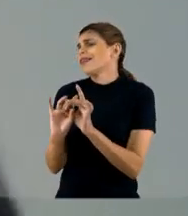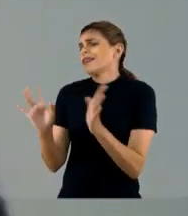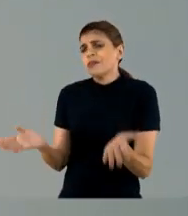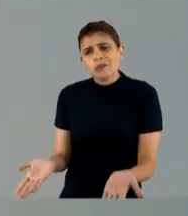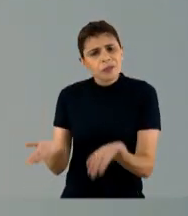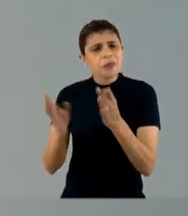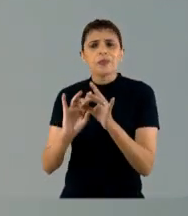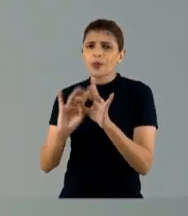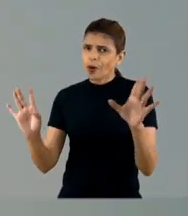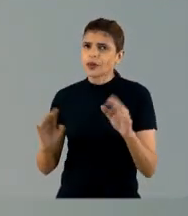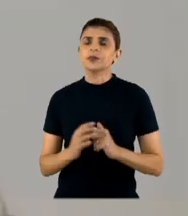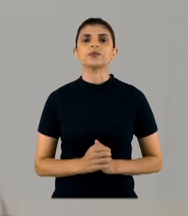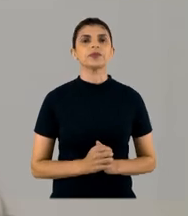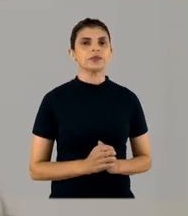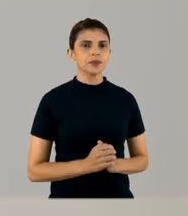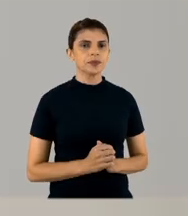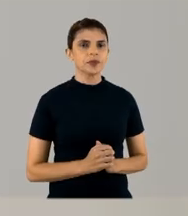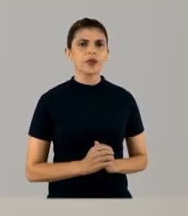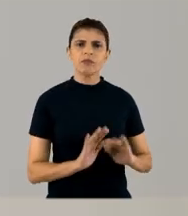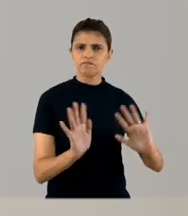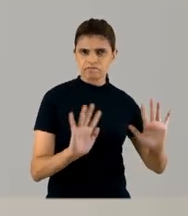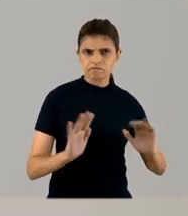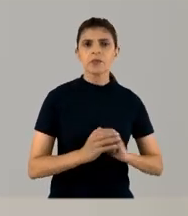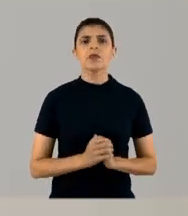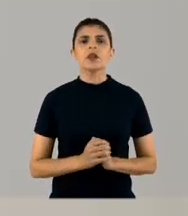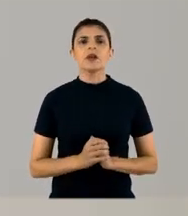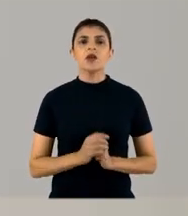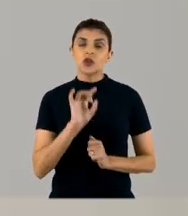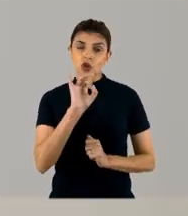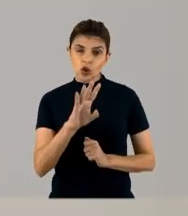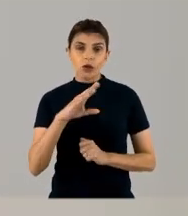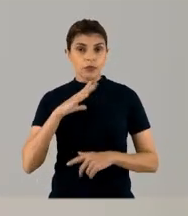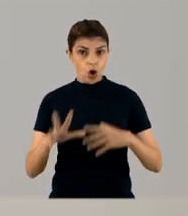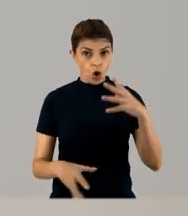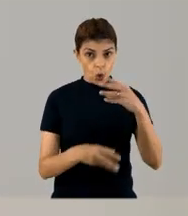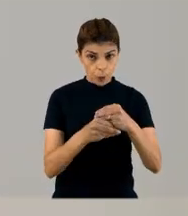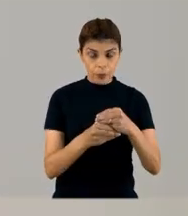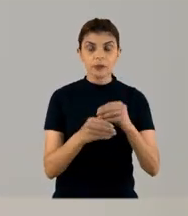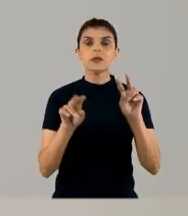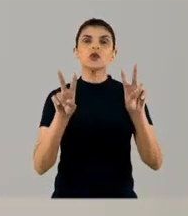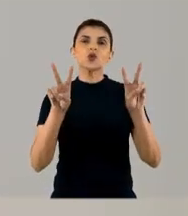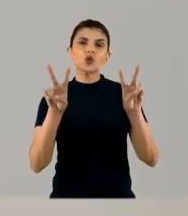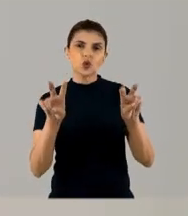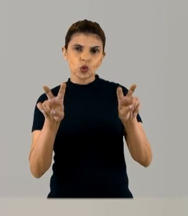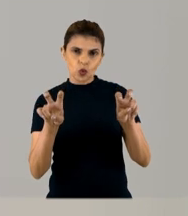Roseli, me desculpa, claro. Não tem nada. é só complementar com relação